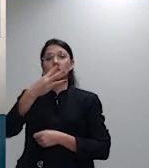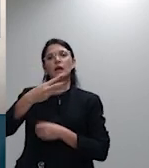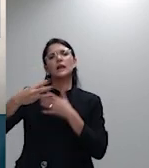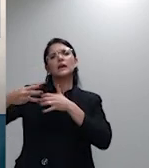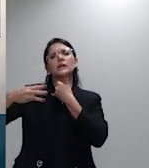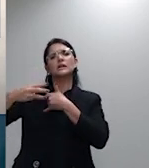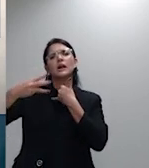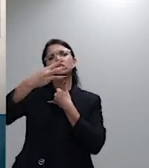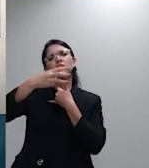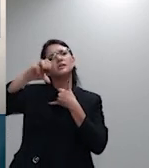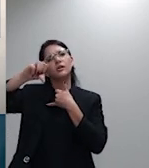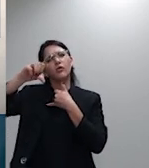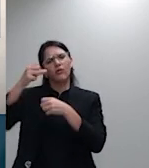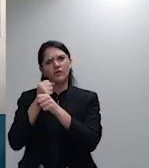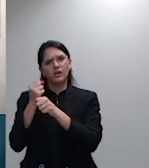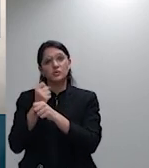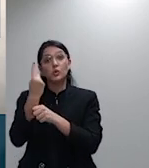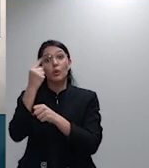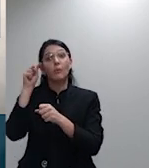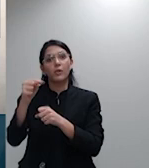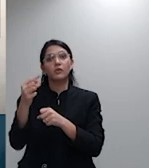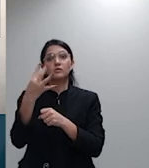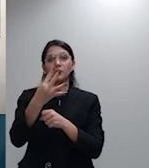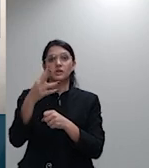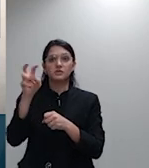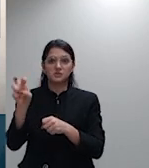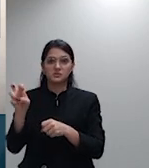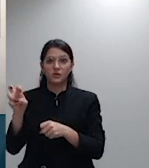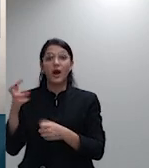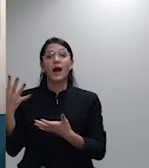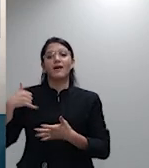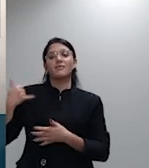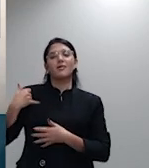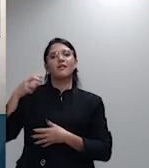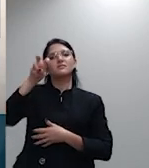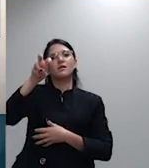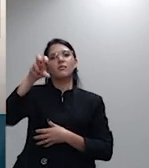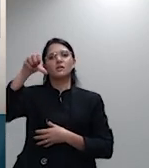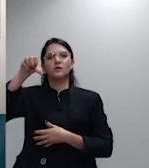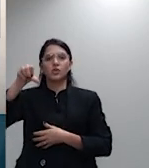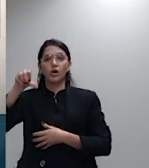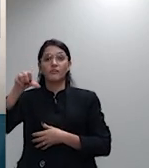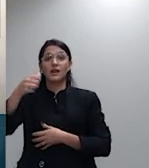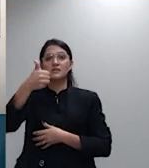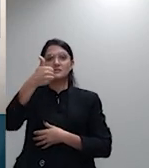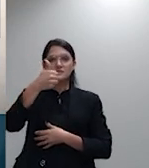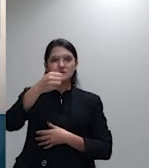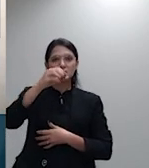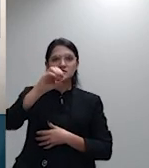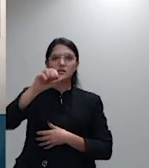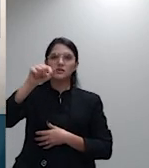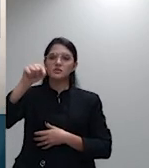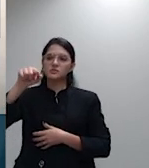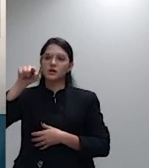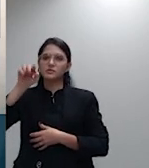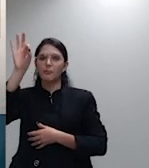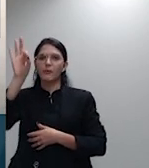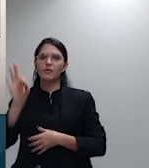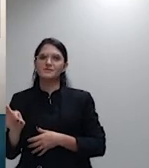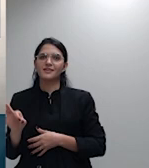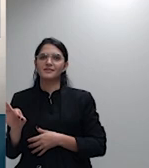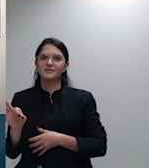% já o de 59 anos 107% quer dizer obedece-se